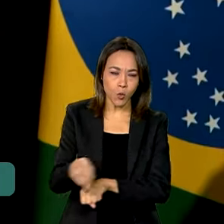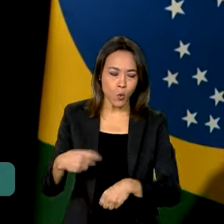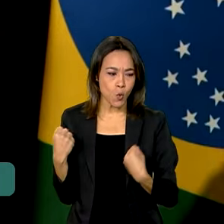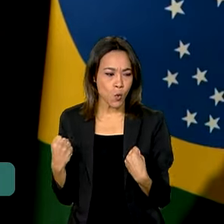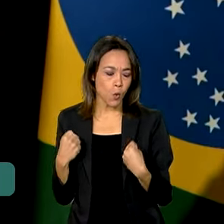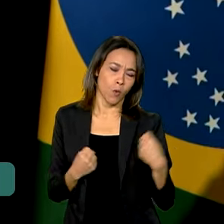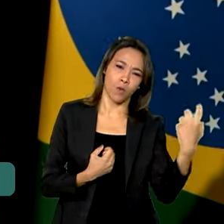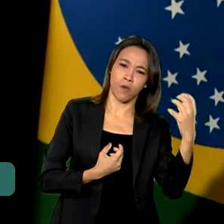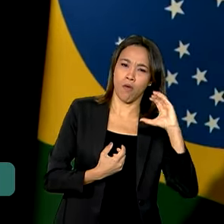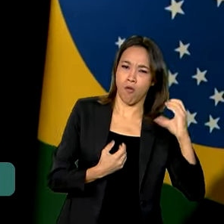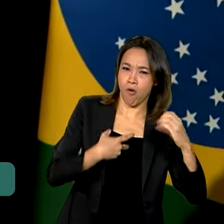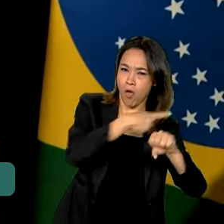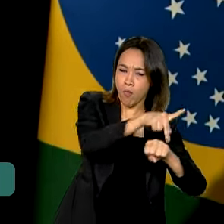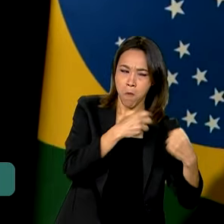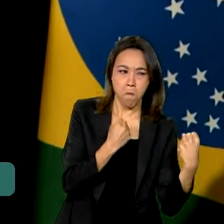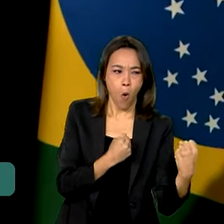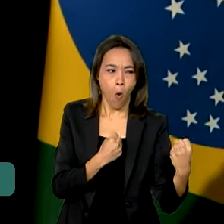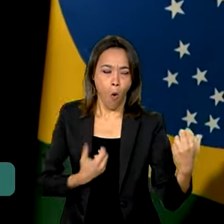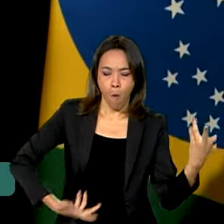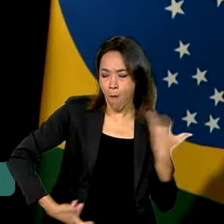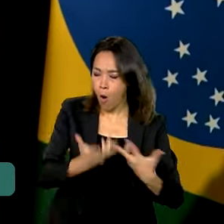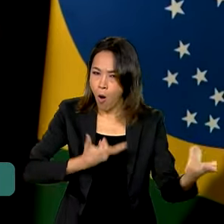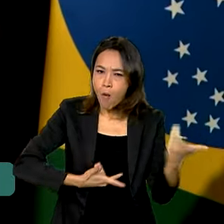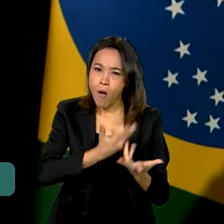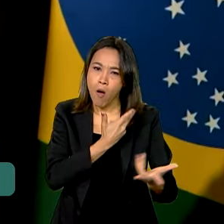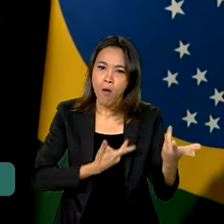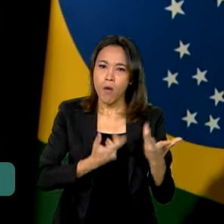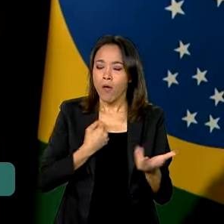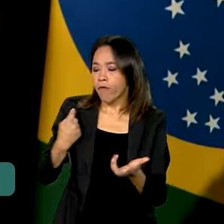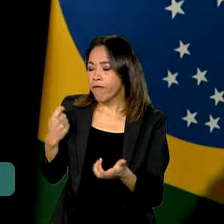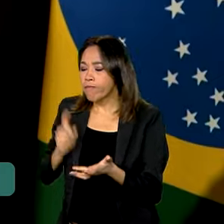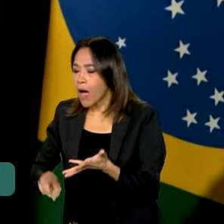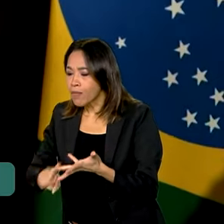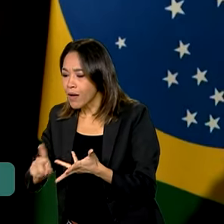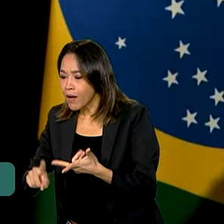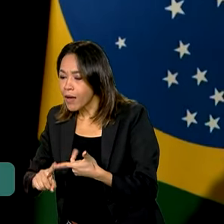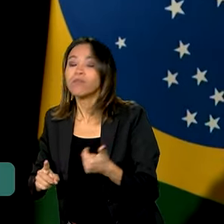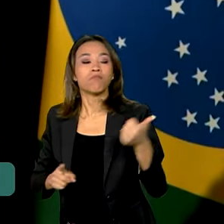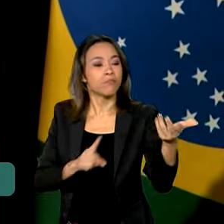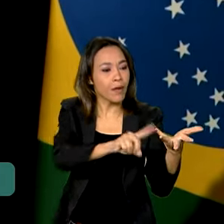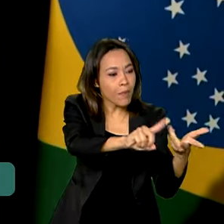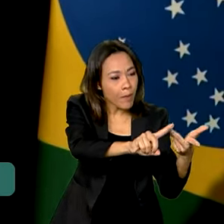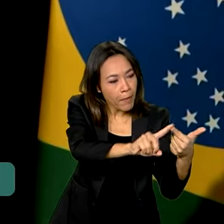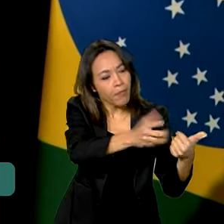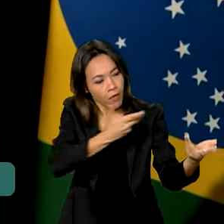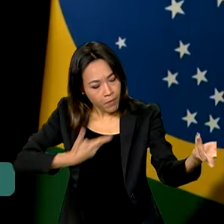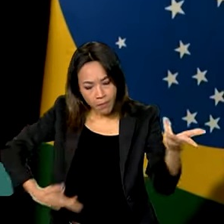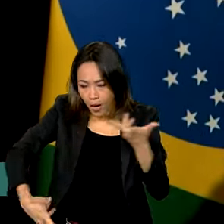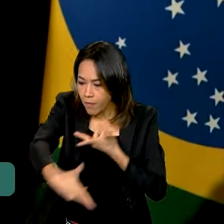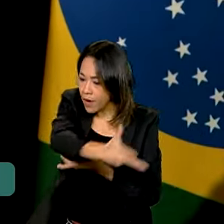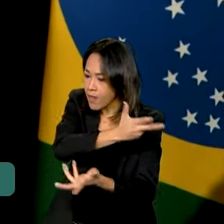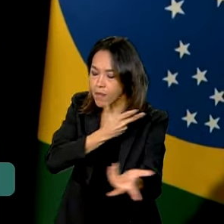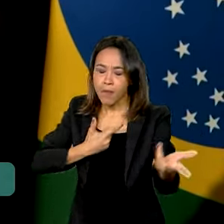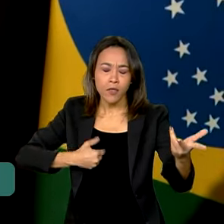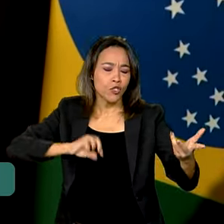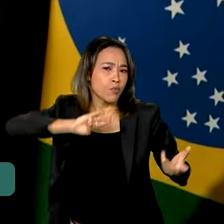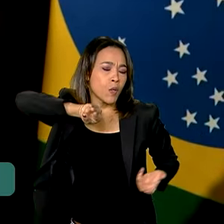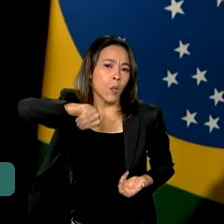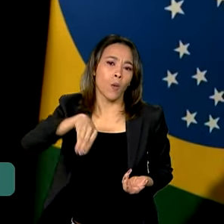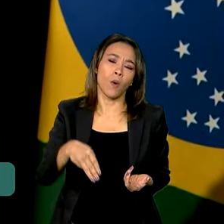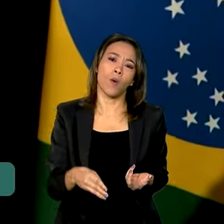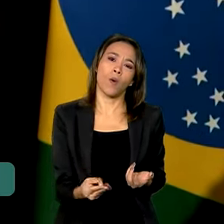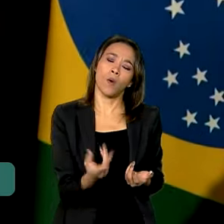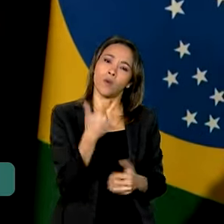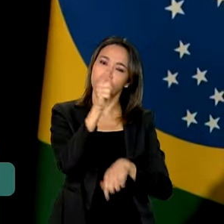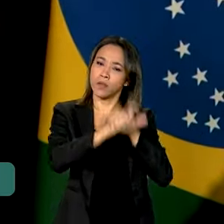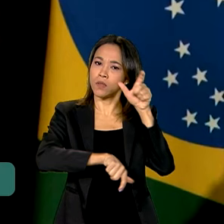possa atender à demanda e às aspirações de milhões de colombianos, de milhões de brasileiros